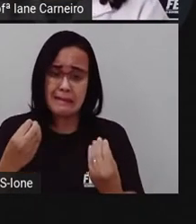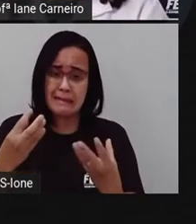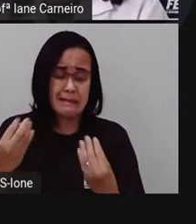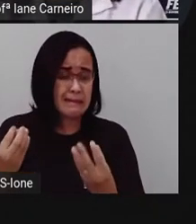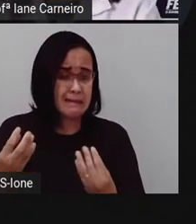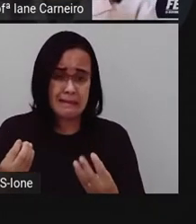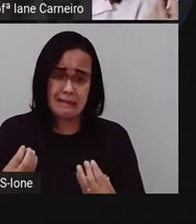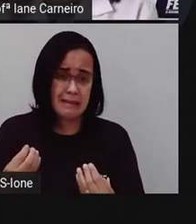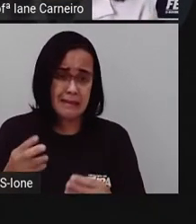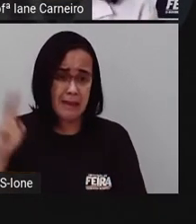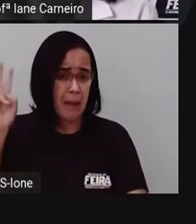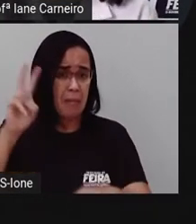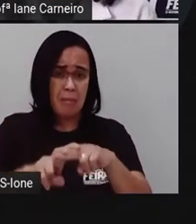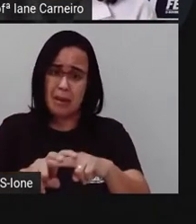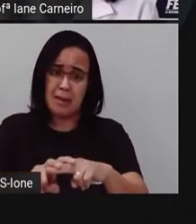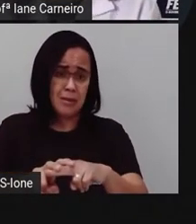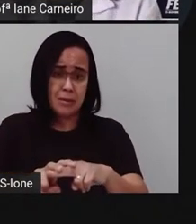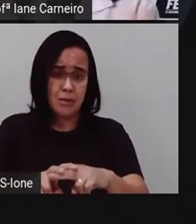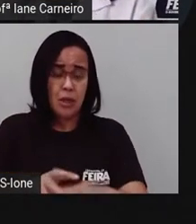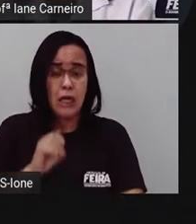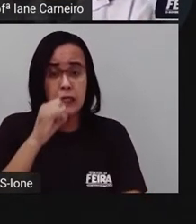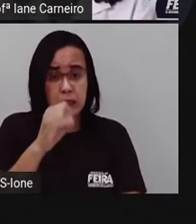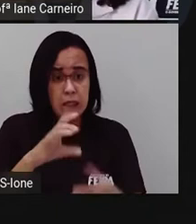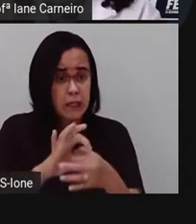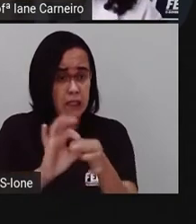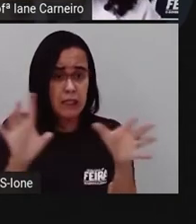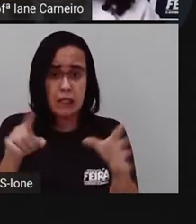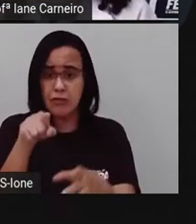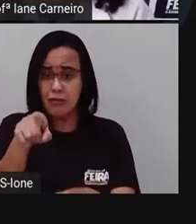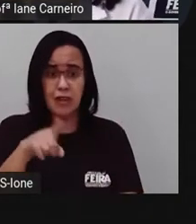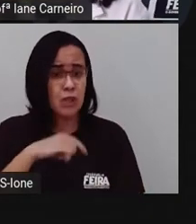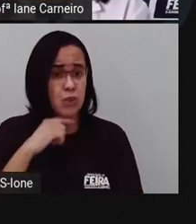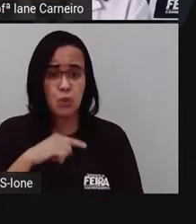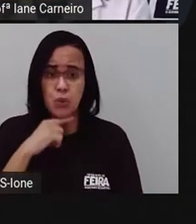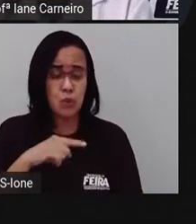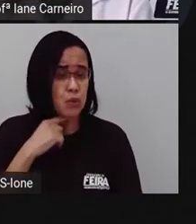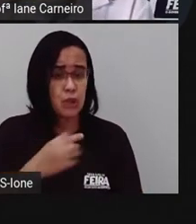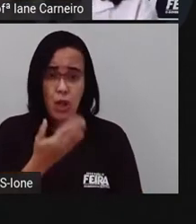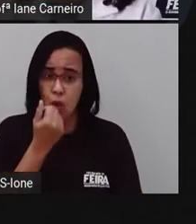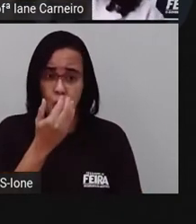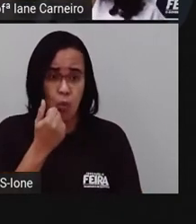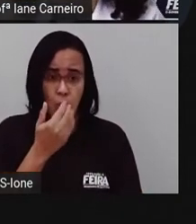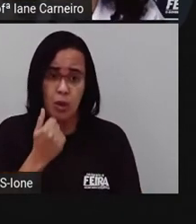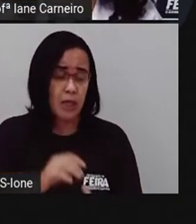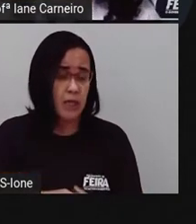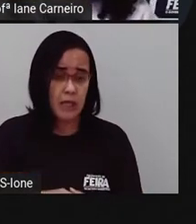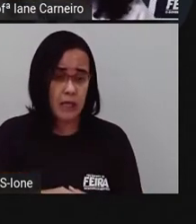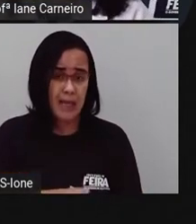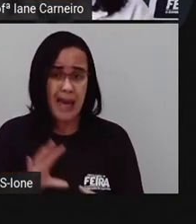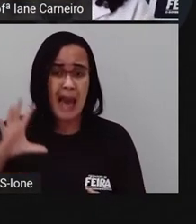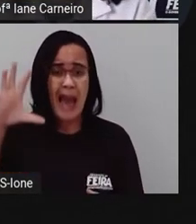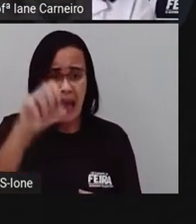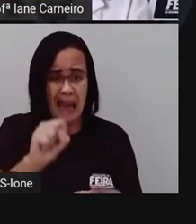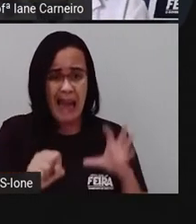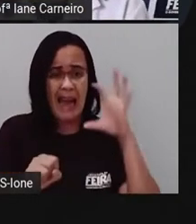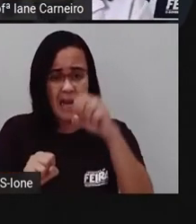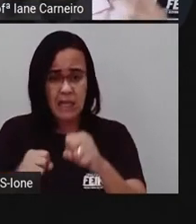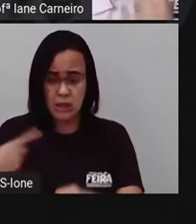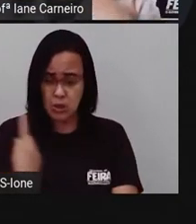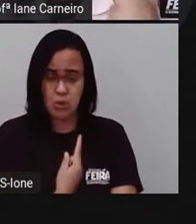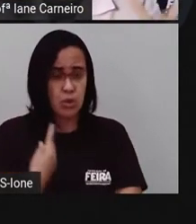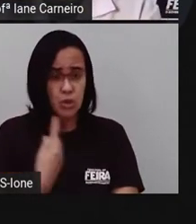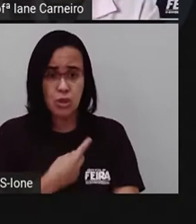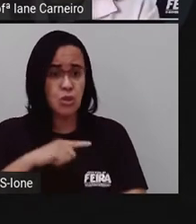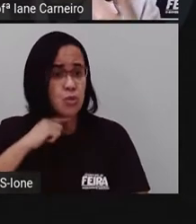natureza, ele não vai conseguir sobreviver, porque ele desaprendeu a comer sozinho, desaprendeu a caçar sozinho, né?